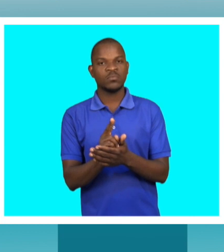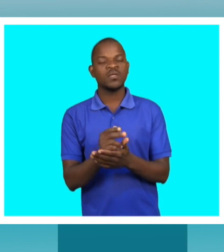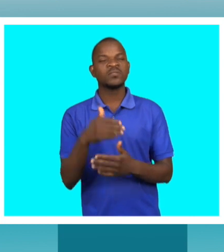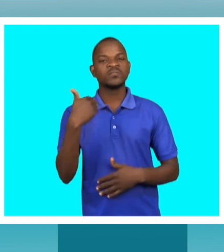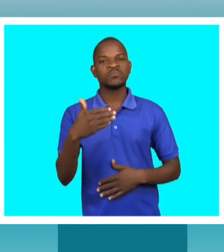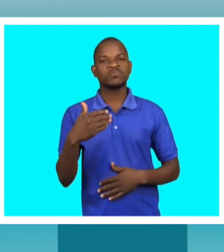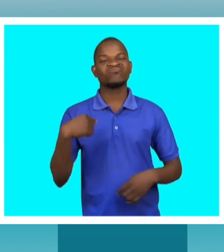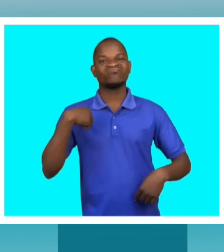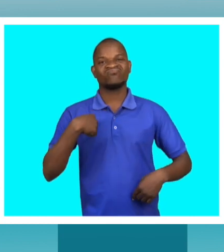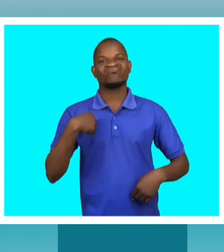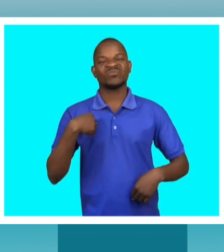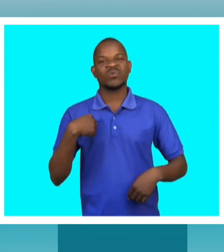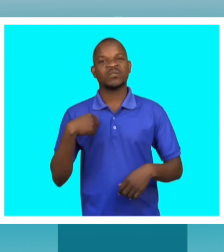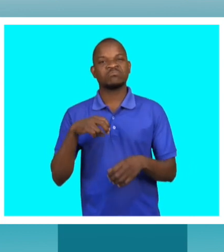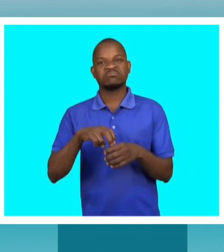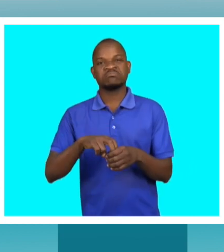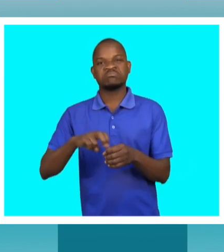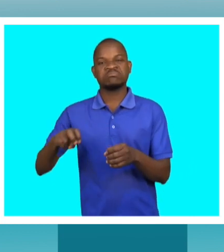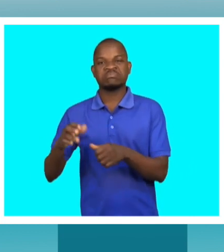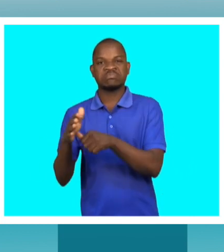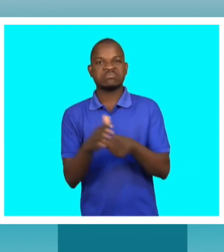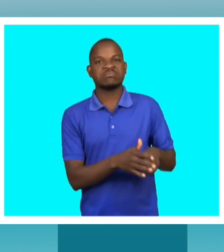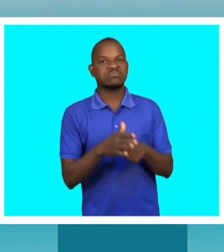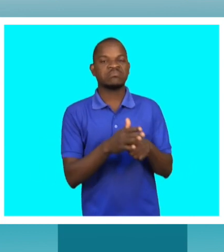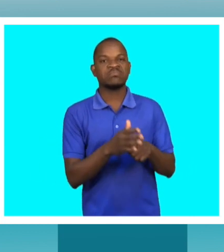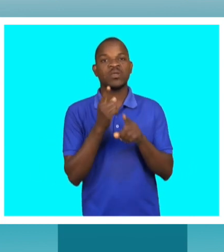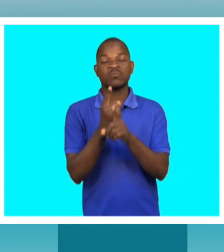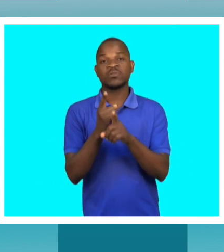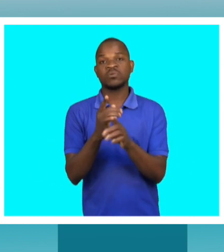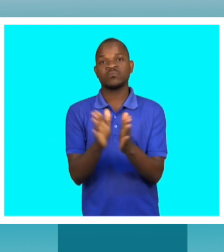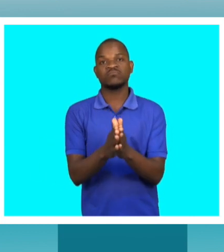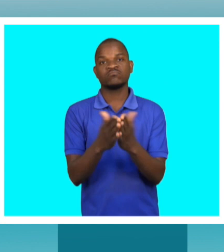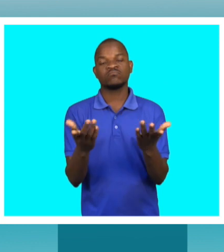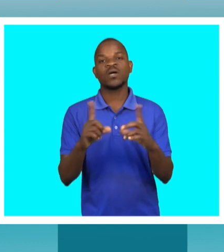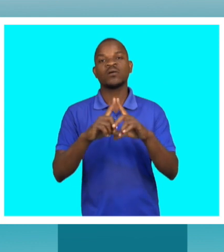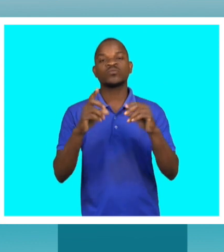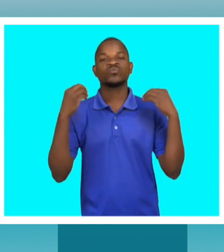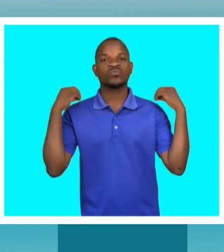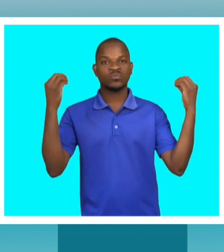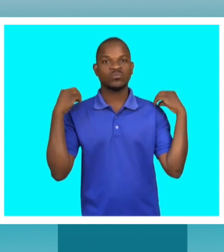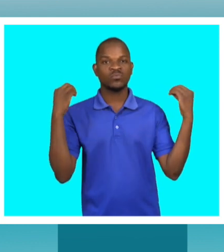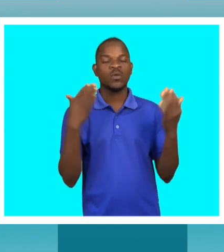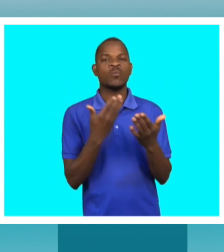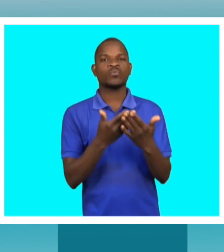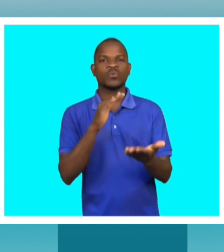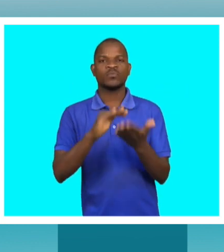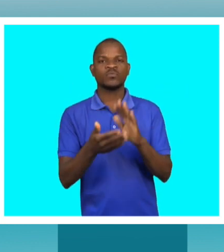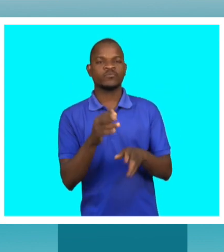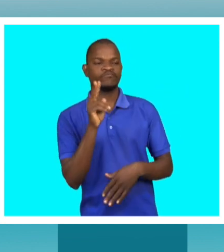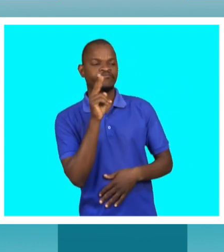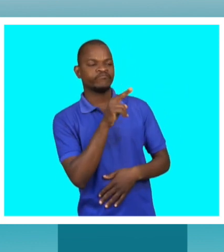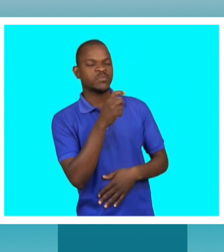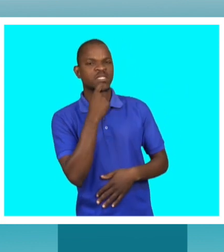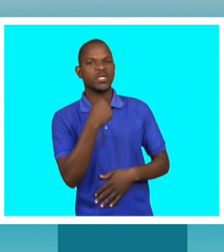infelizmente, fui sempre excluído de praticar educação física. Os professores olhavam para mim e diziam que eu não tinha